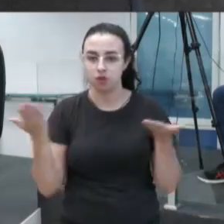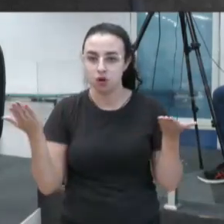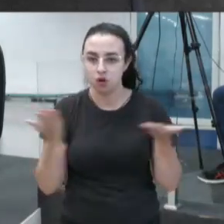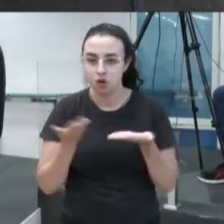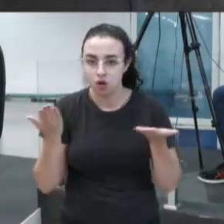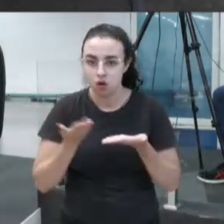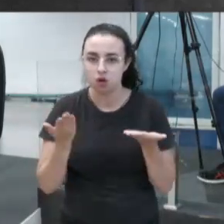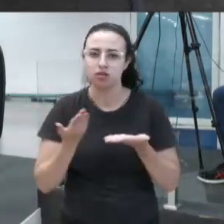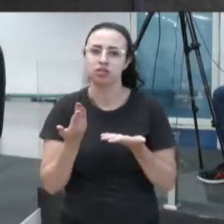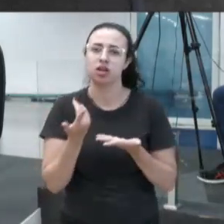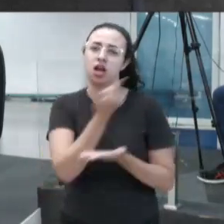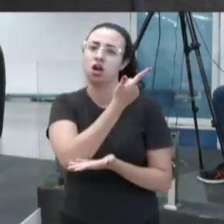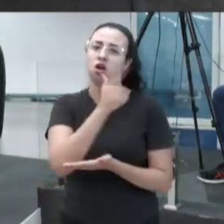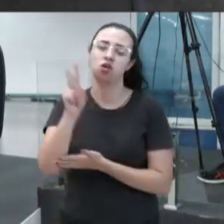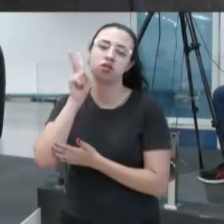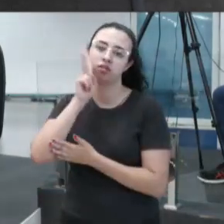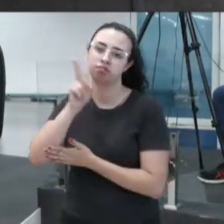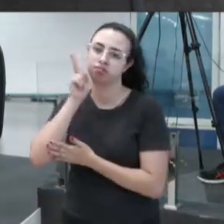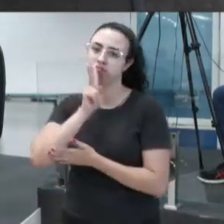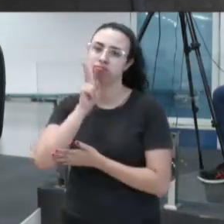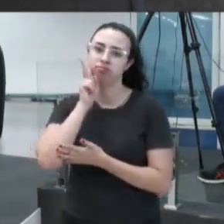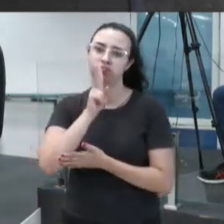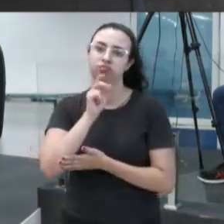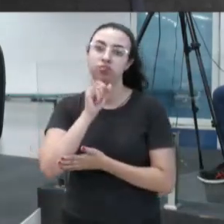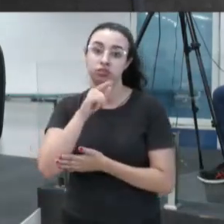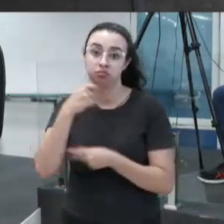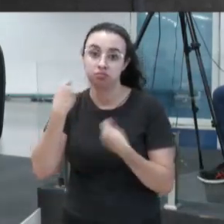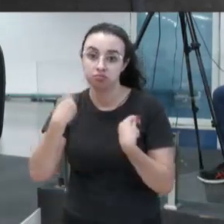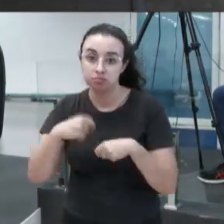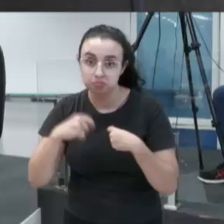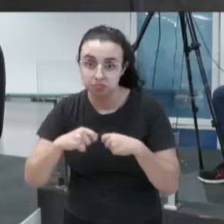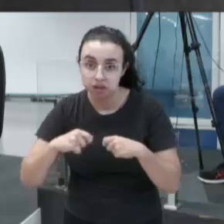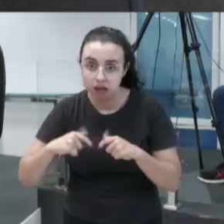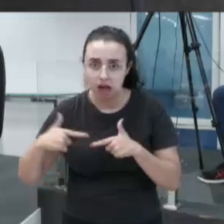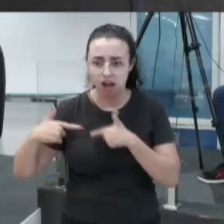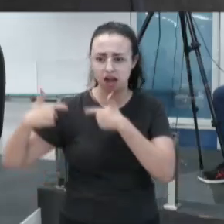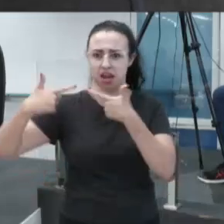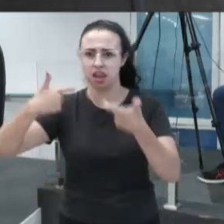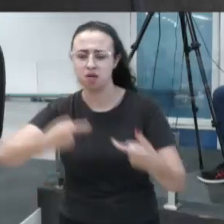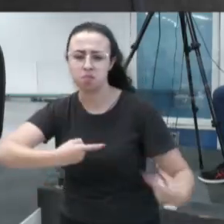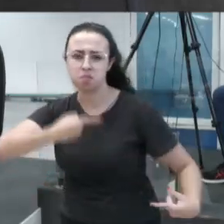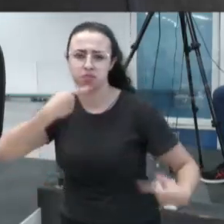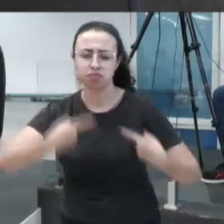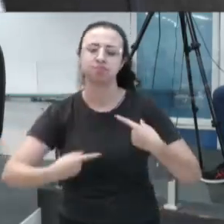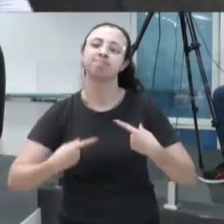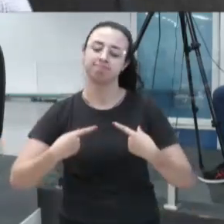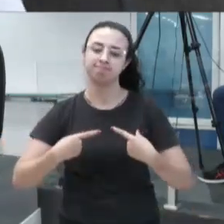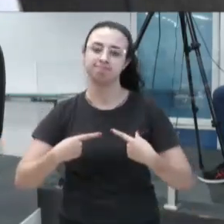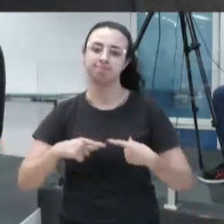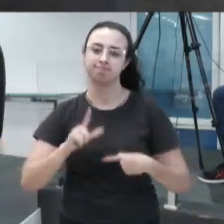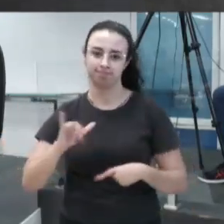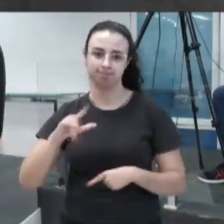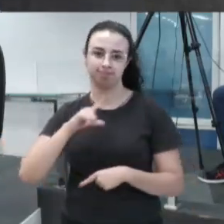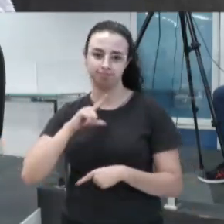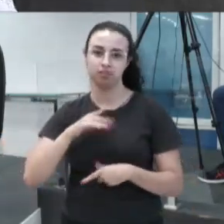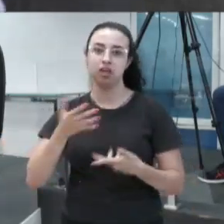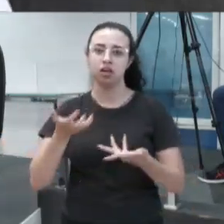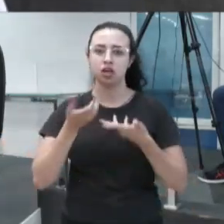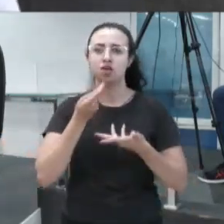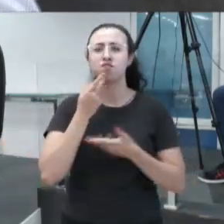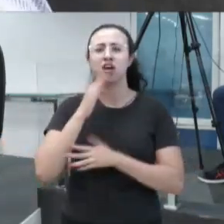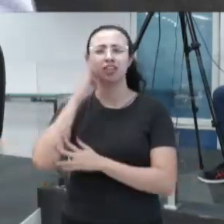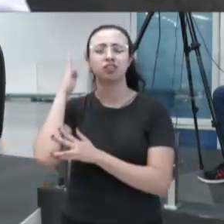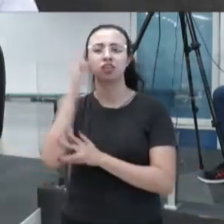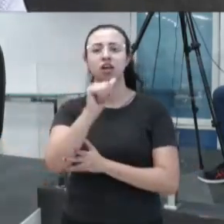uma página virada na política divinopolitana. E se for para ser guerra, vai ser guerra declarada. Quero me direcionar agora com os